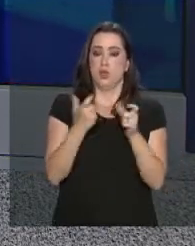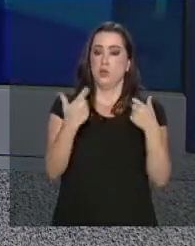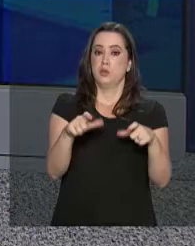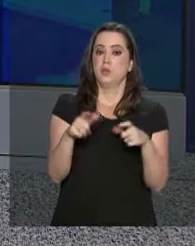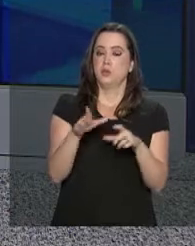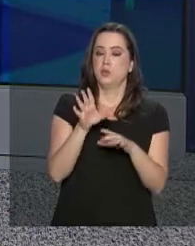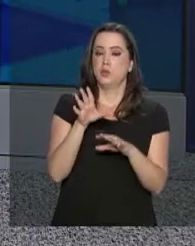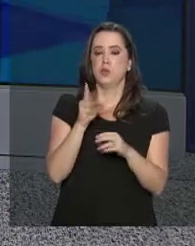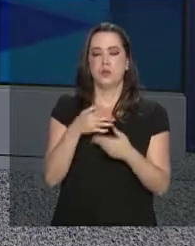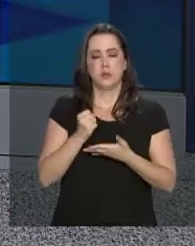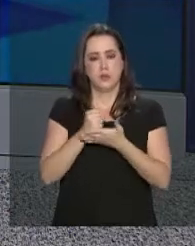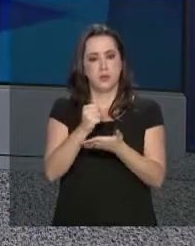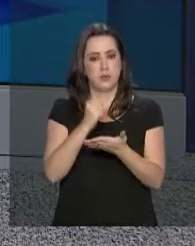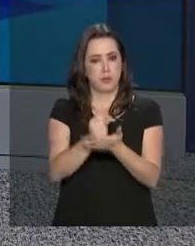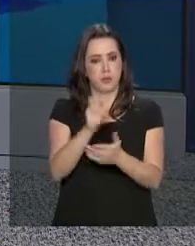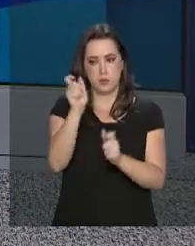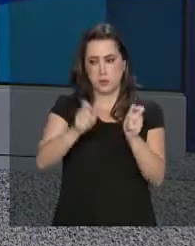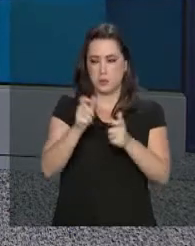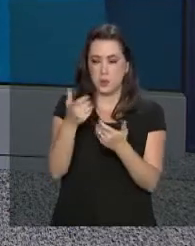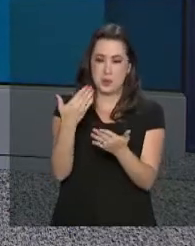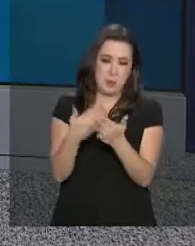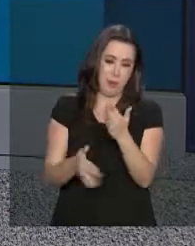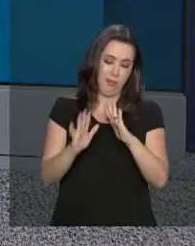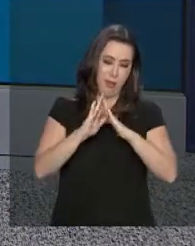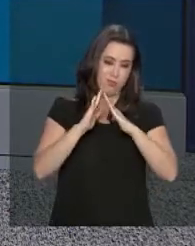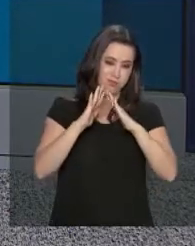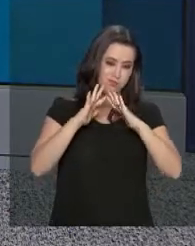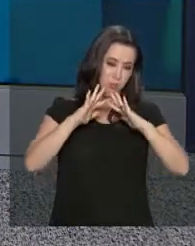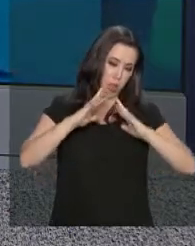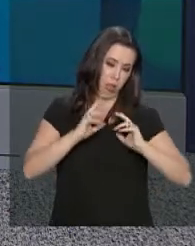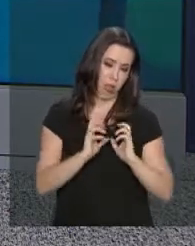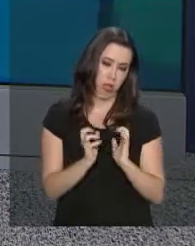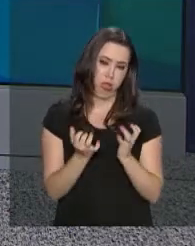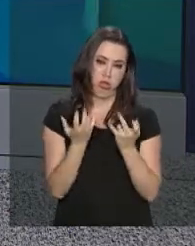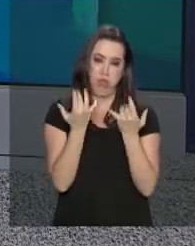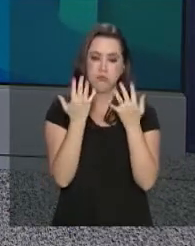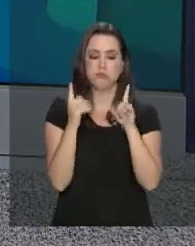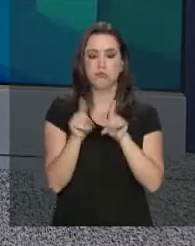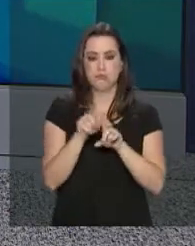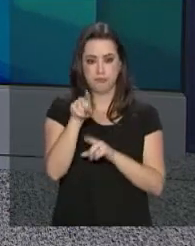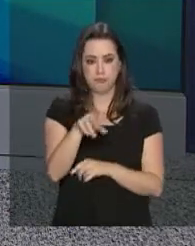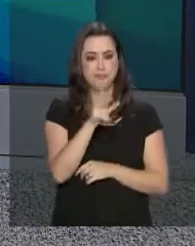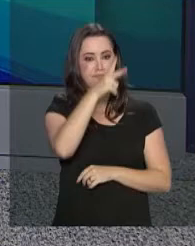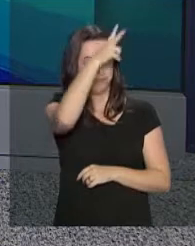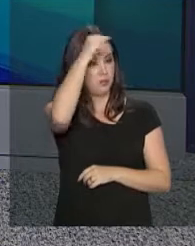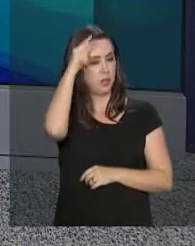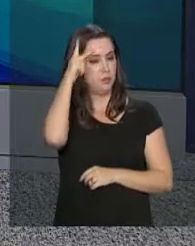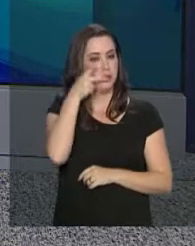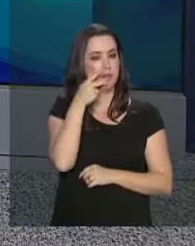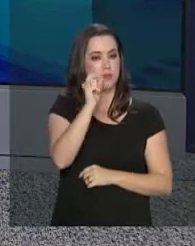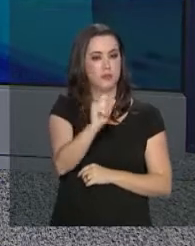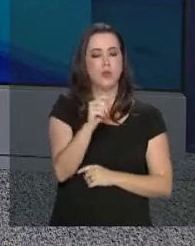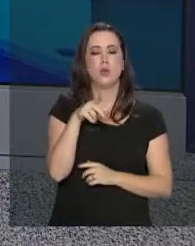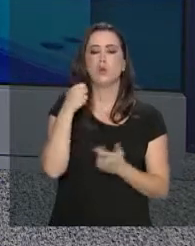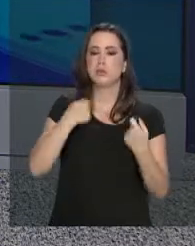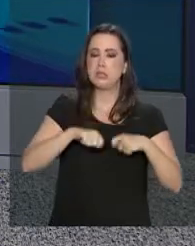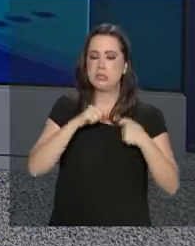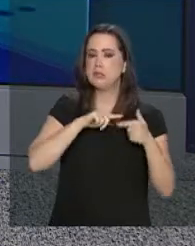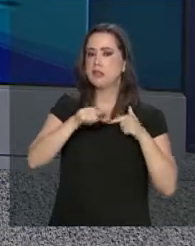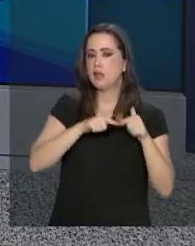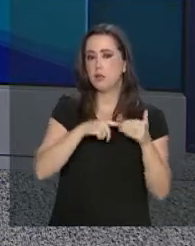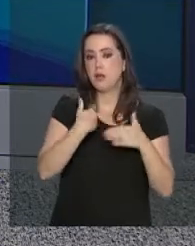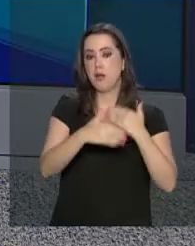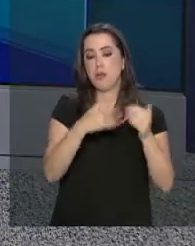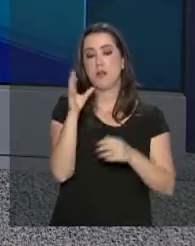colocados à disposição dos desabrigados. O prefeito do município, Arthur Virgílio Neto, destacou que irá tomar medidas para